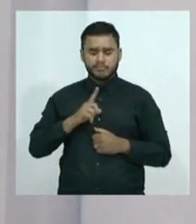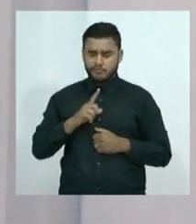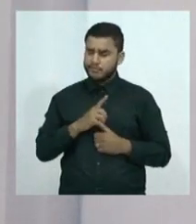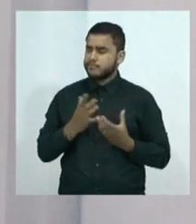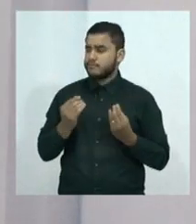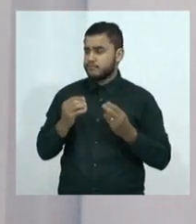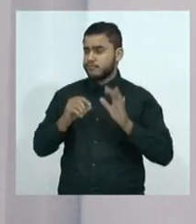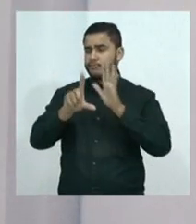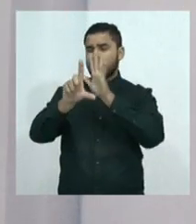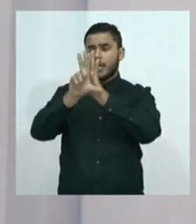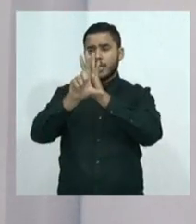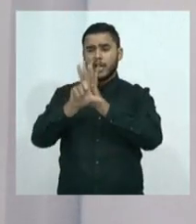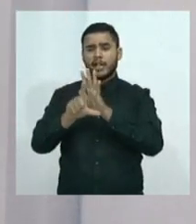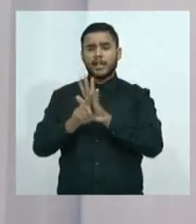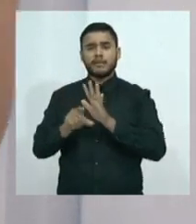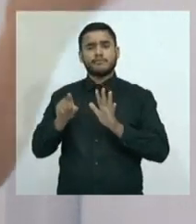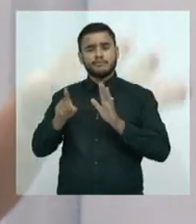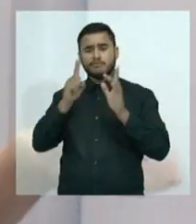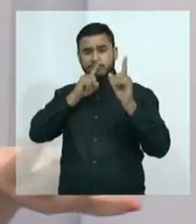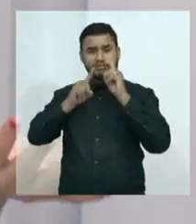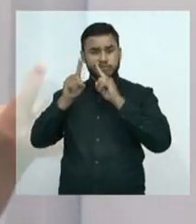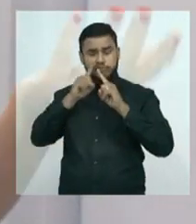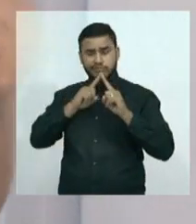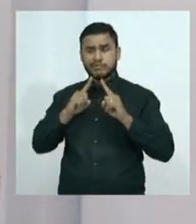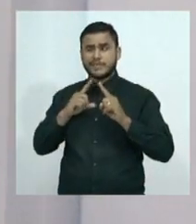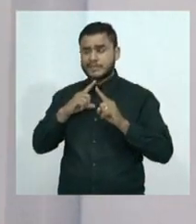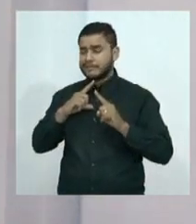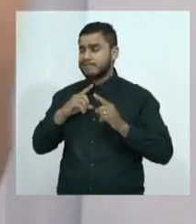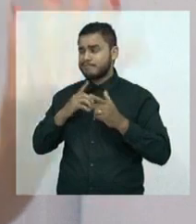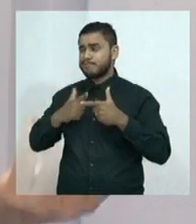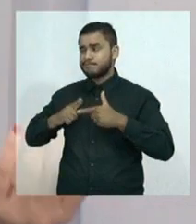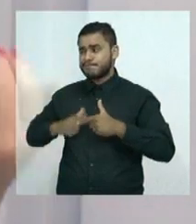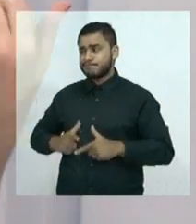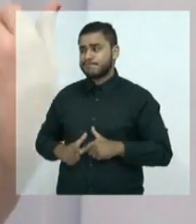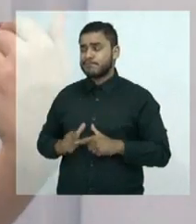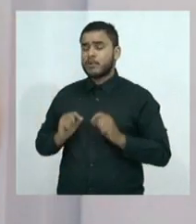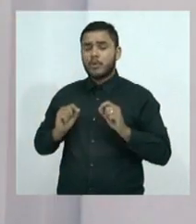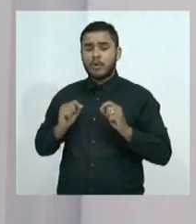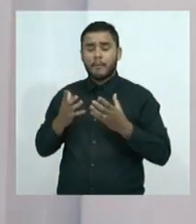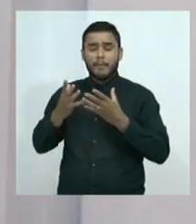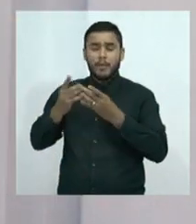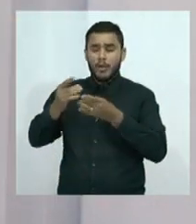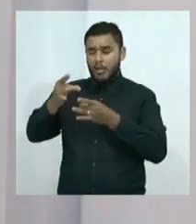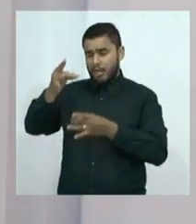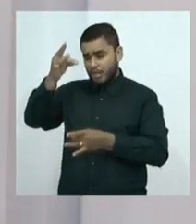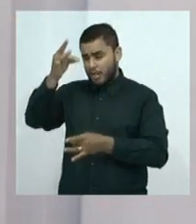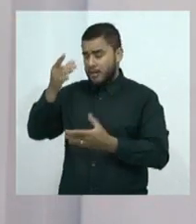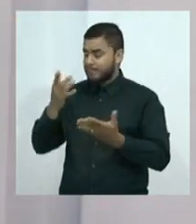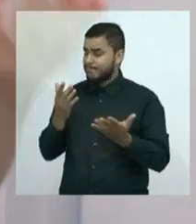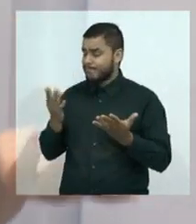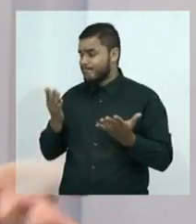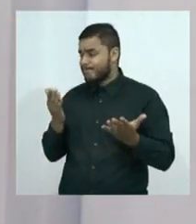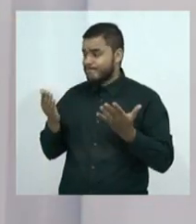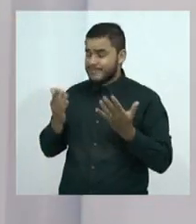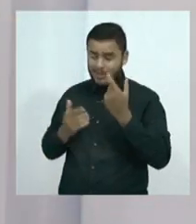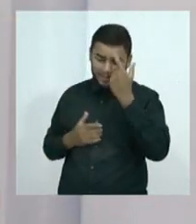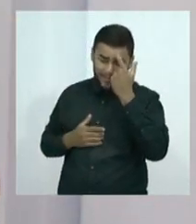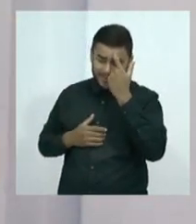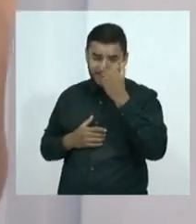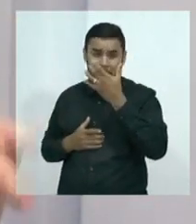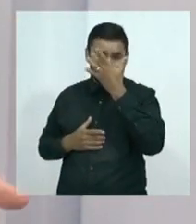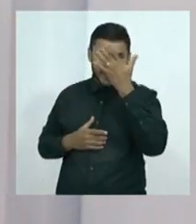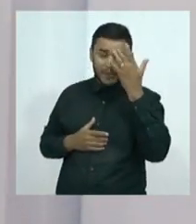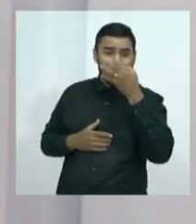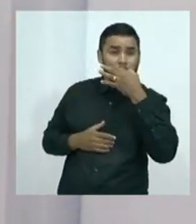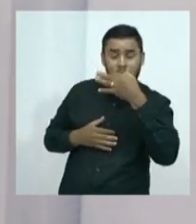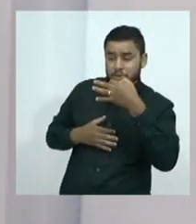uma conduta. E isso abre um leque muito, muito extenso, uma subjetividade que pode levar a